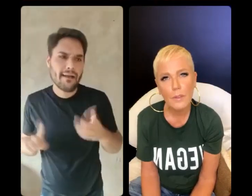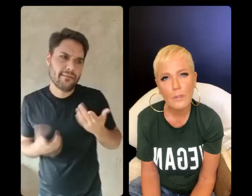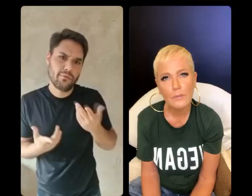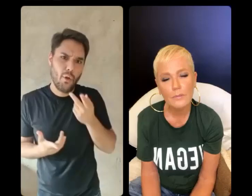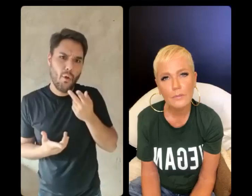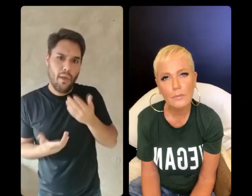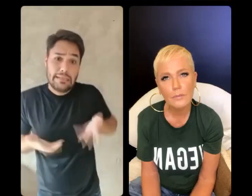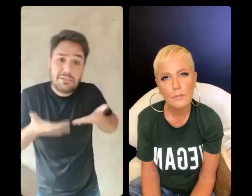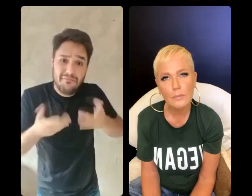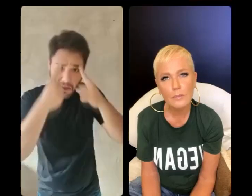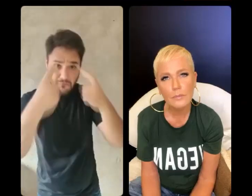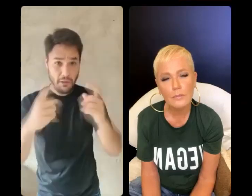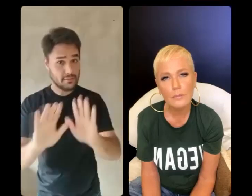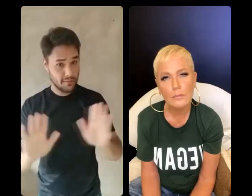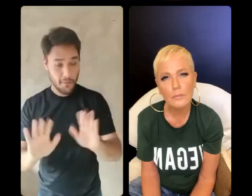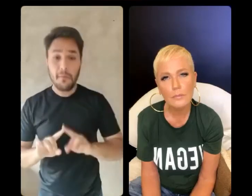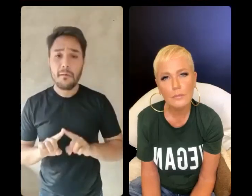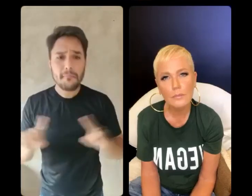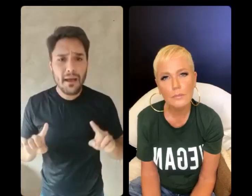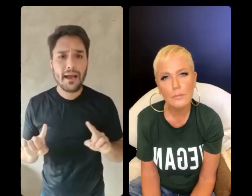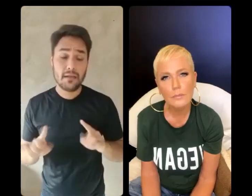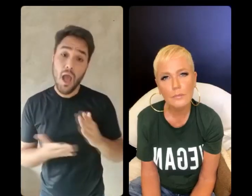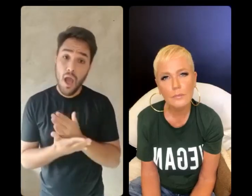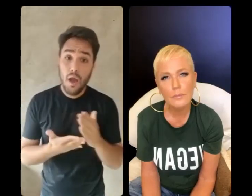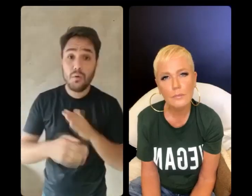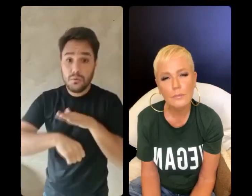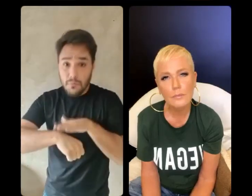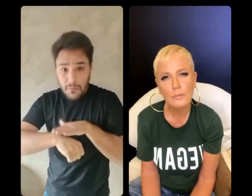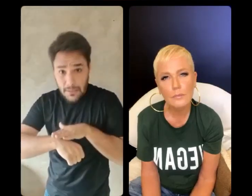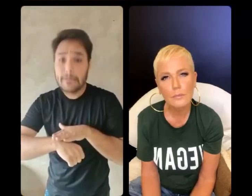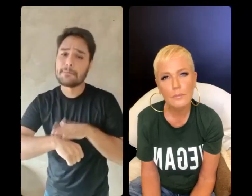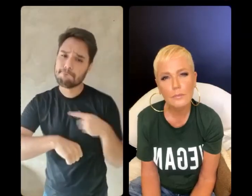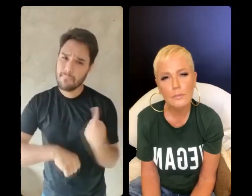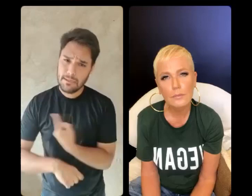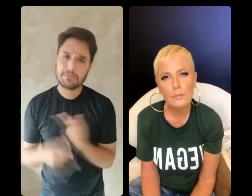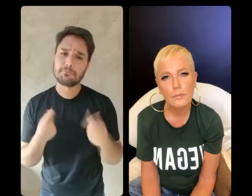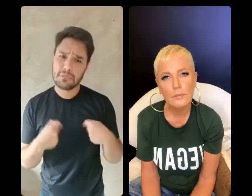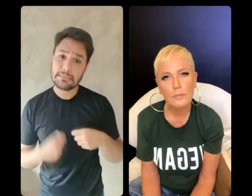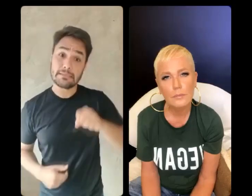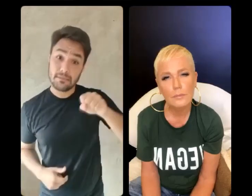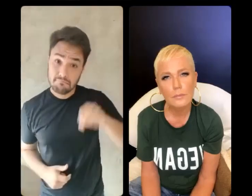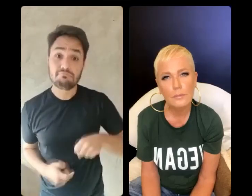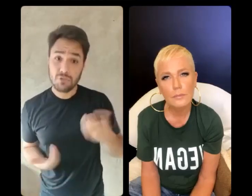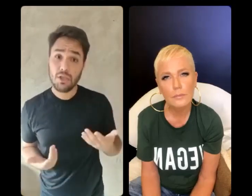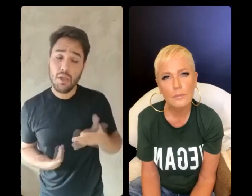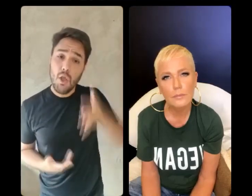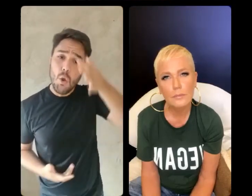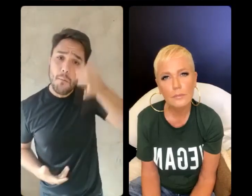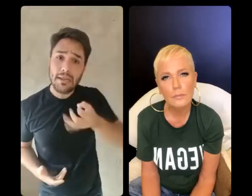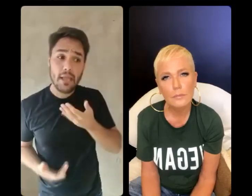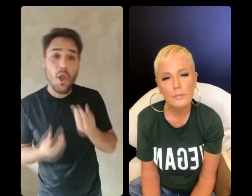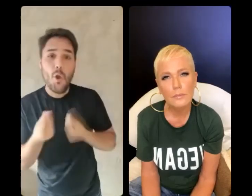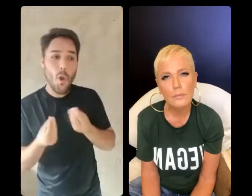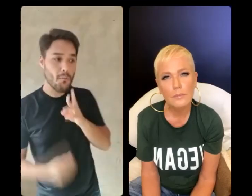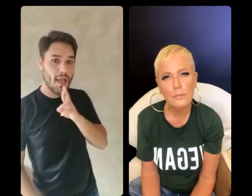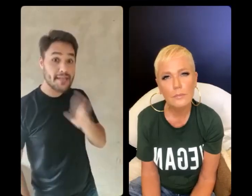violência, mas eu acho que nós temos situações e situações onde nós precisamos, sim, entender qual é a melhor abordagem para